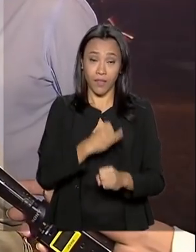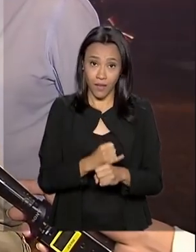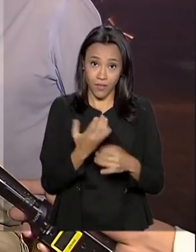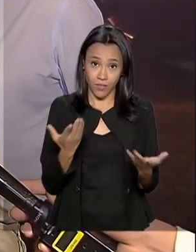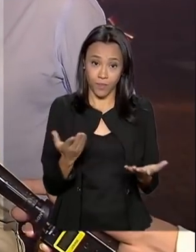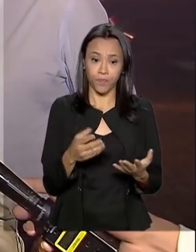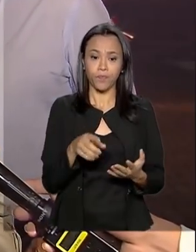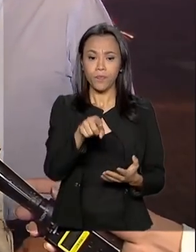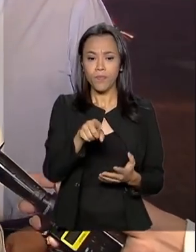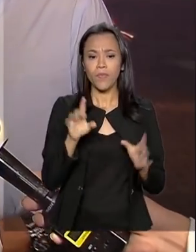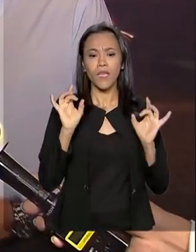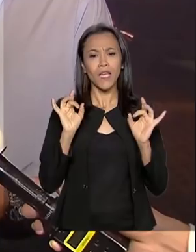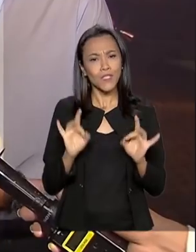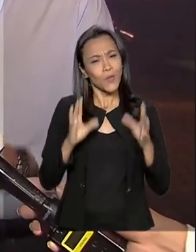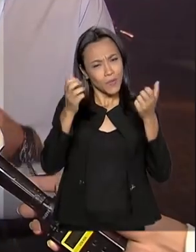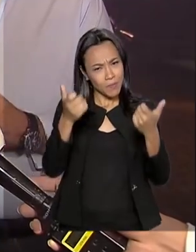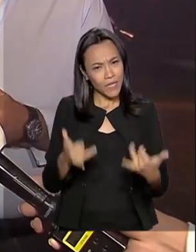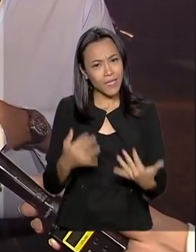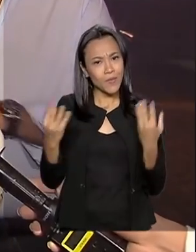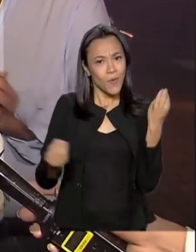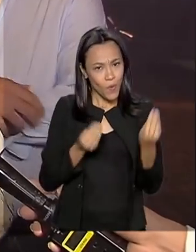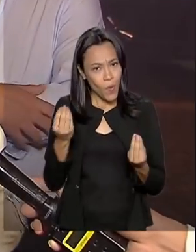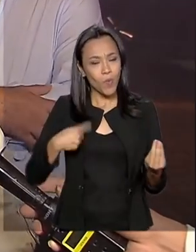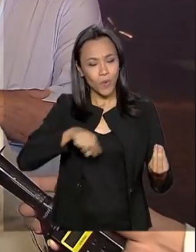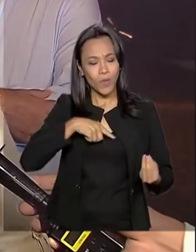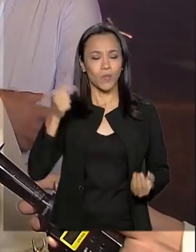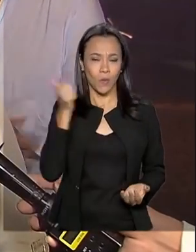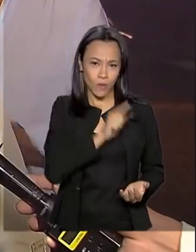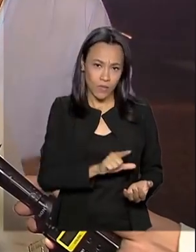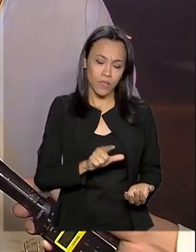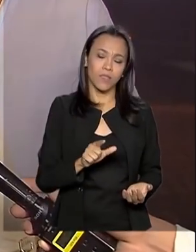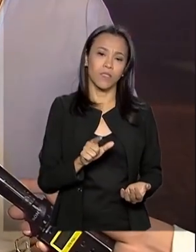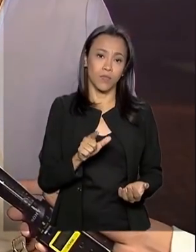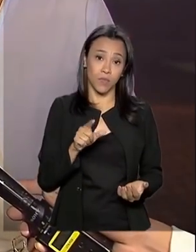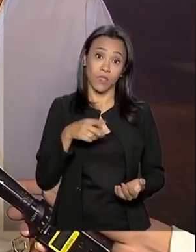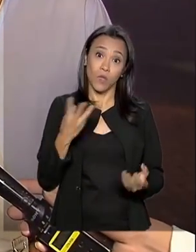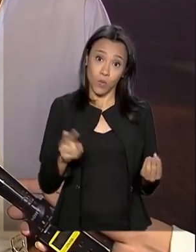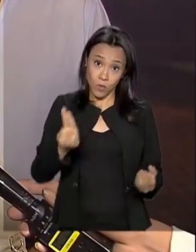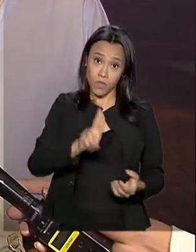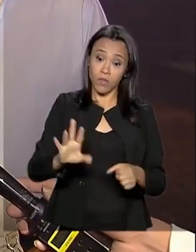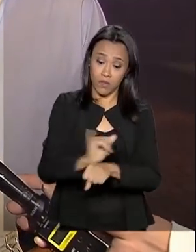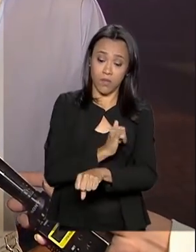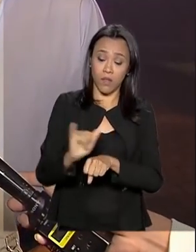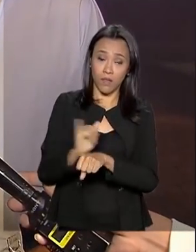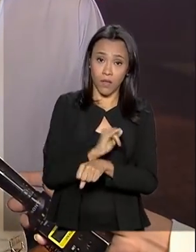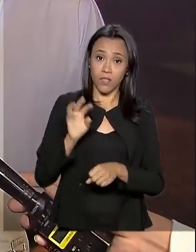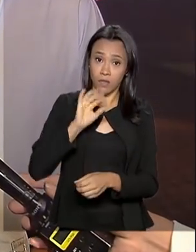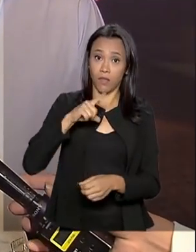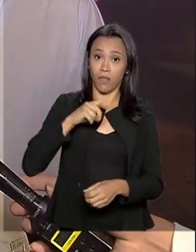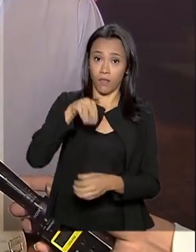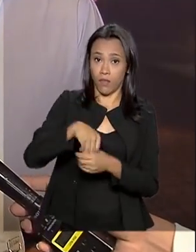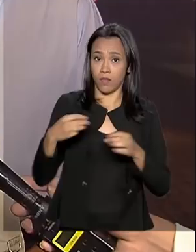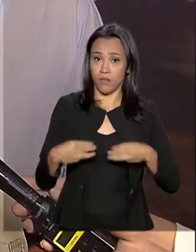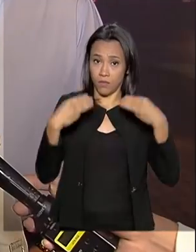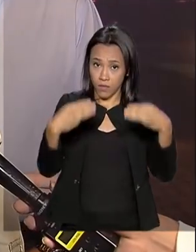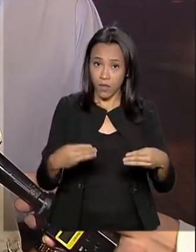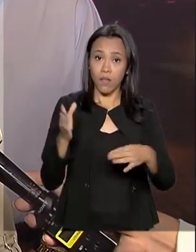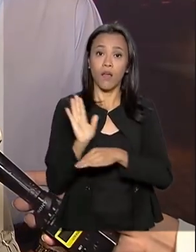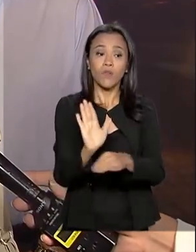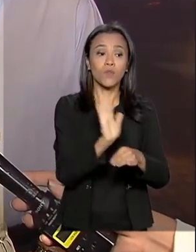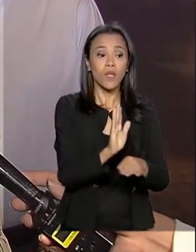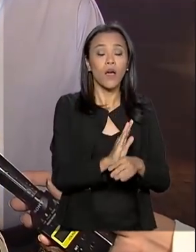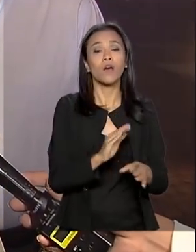uma pequena pitada de como que a gente consegue, através das ferramentas que nós temos no ministério, ajudar ao desenvolvimento